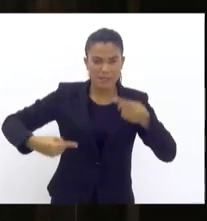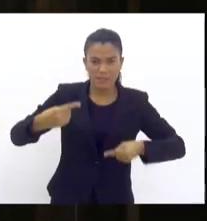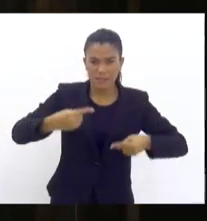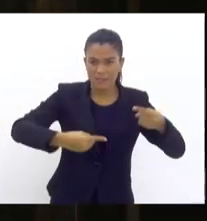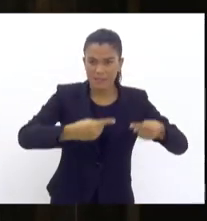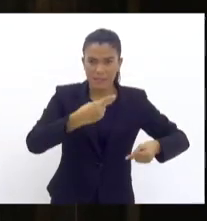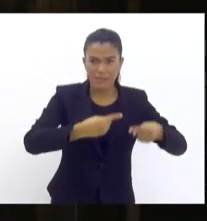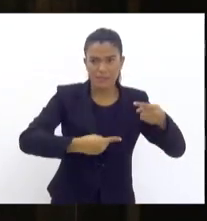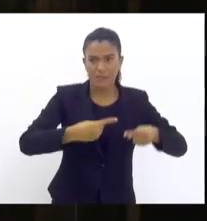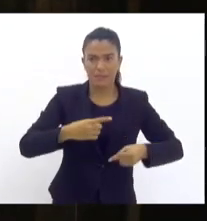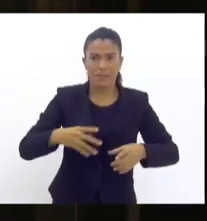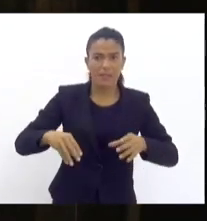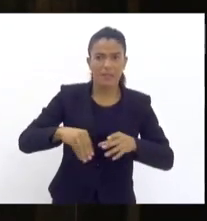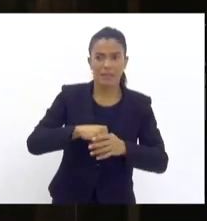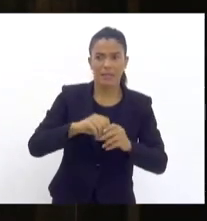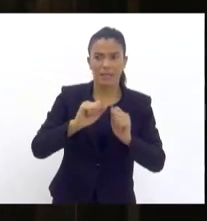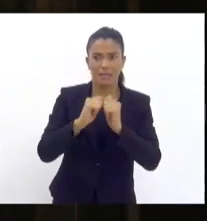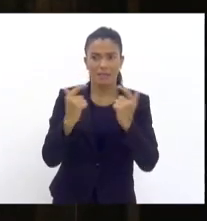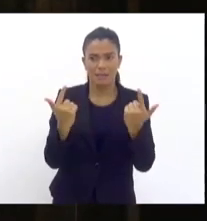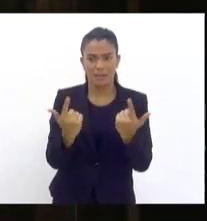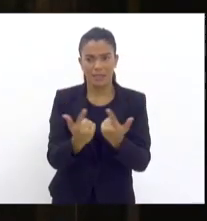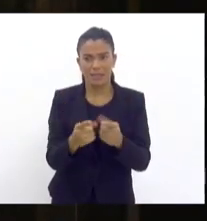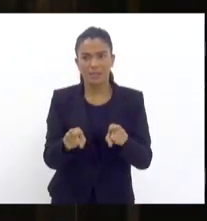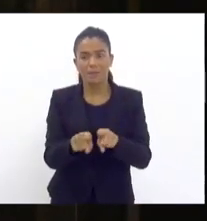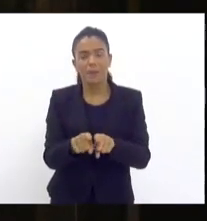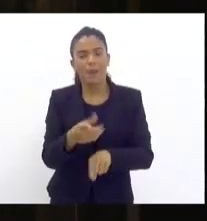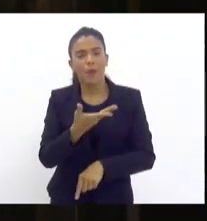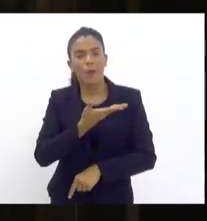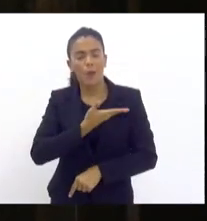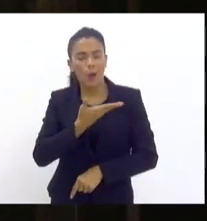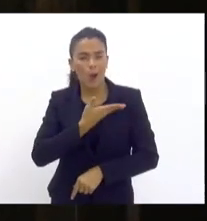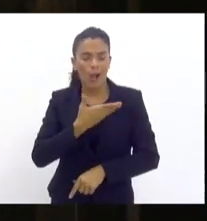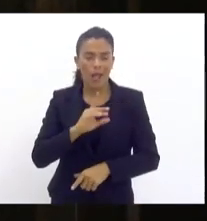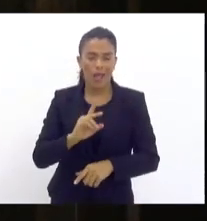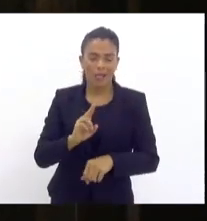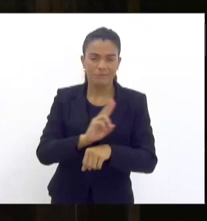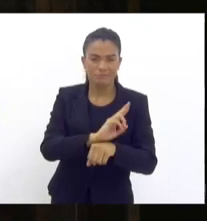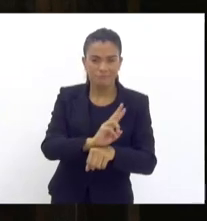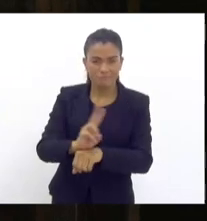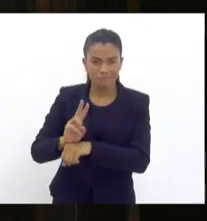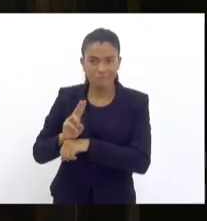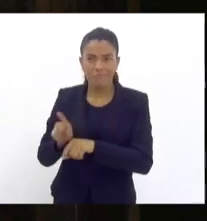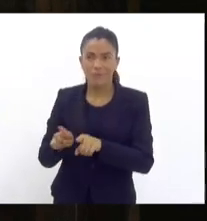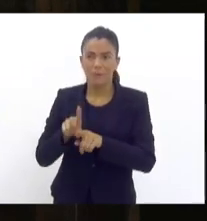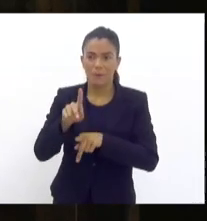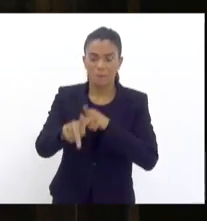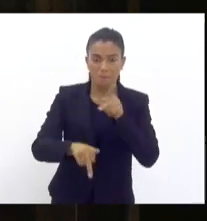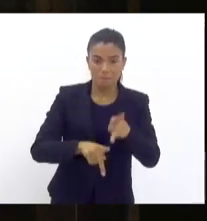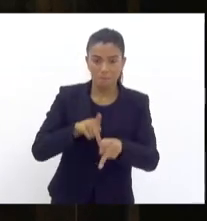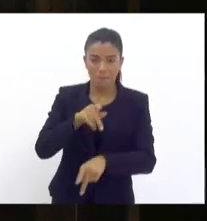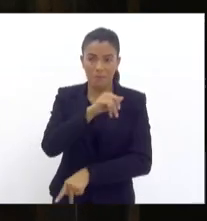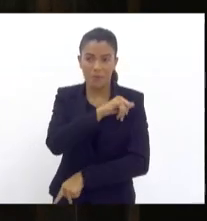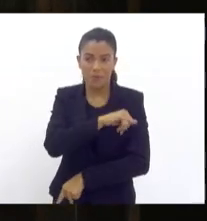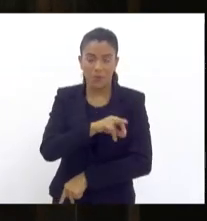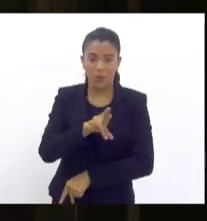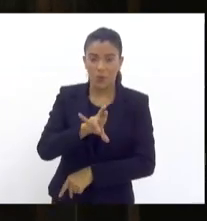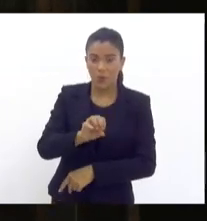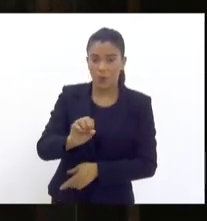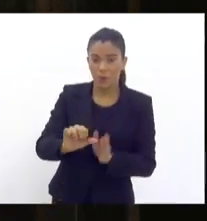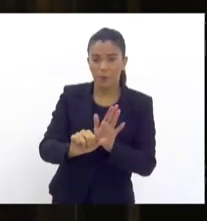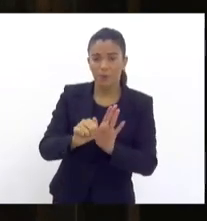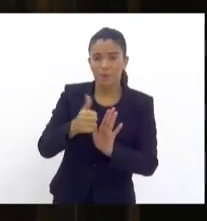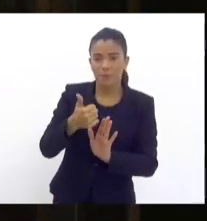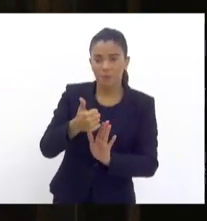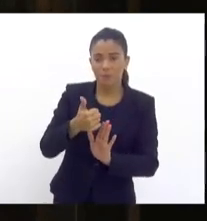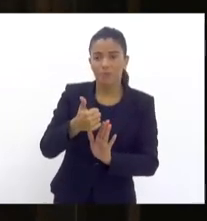nossa Casa Legislativa, com colegas da segurança e também com população do Rio de Janeiro. Primeiramente,